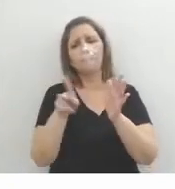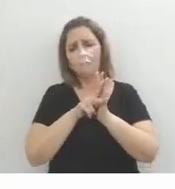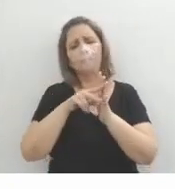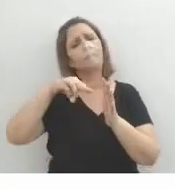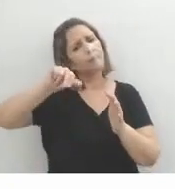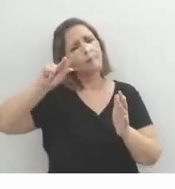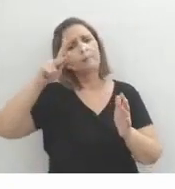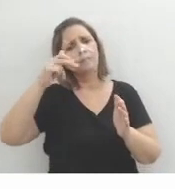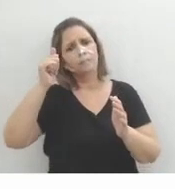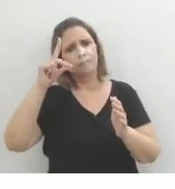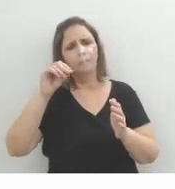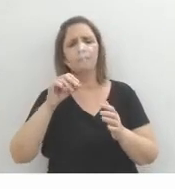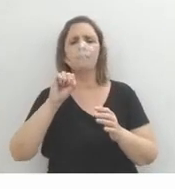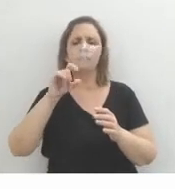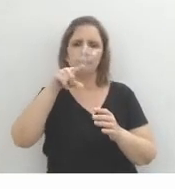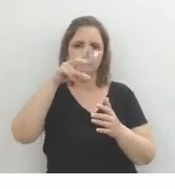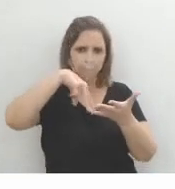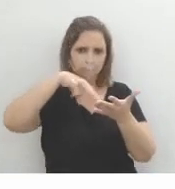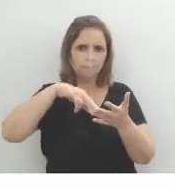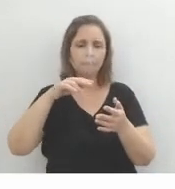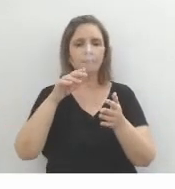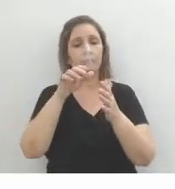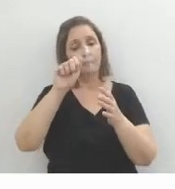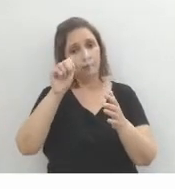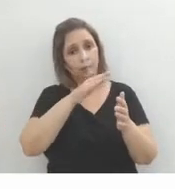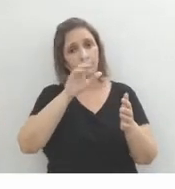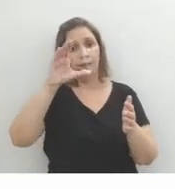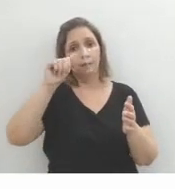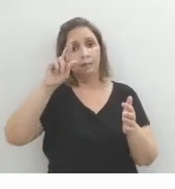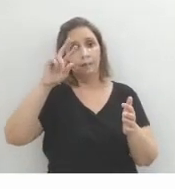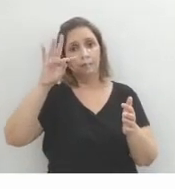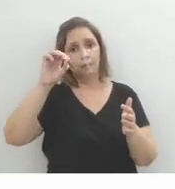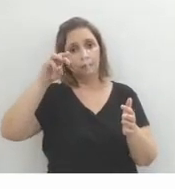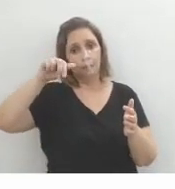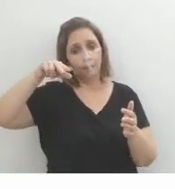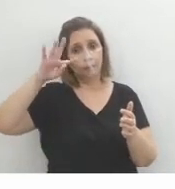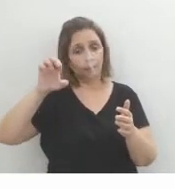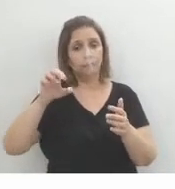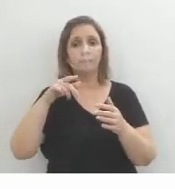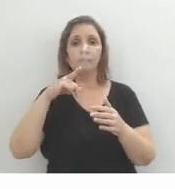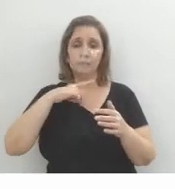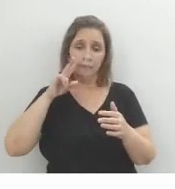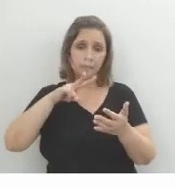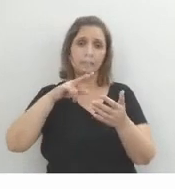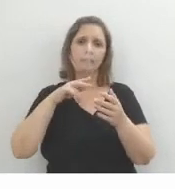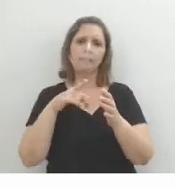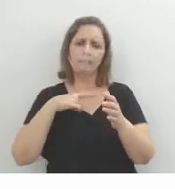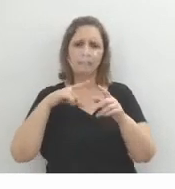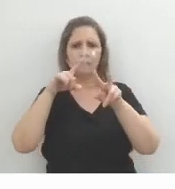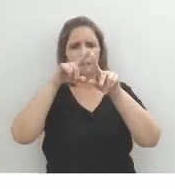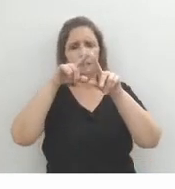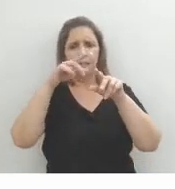machadiana. Se você ler aquele conto, A Cartomante, né? Você vai ver que há uma história de um